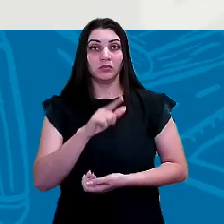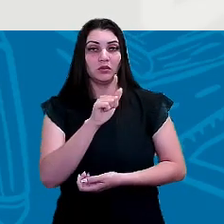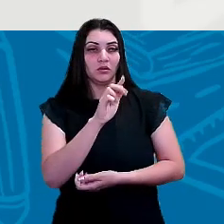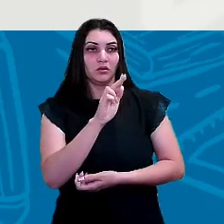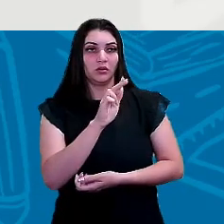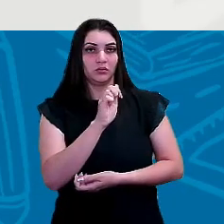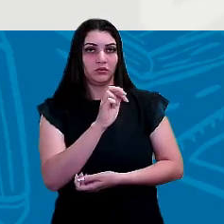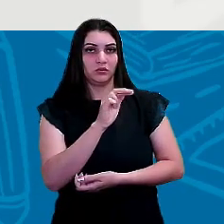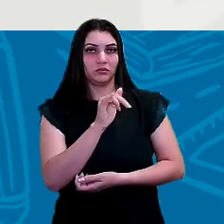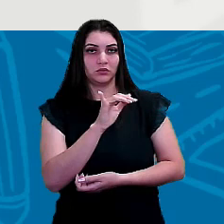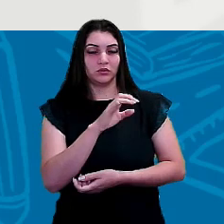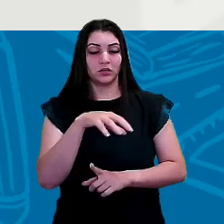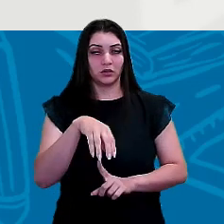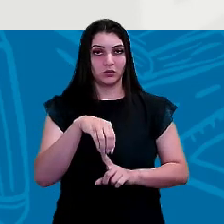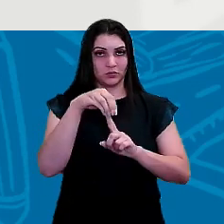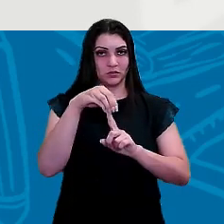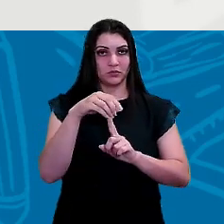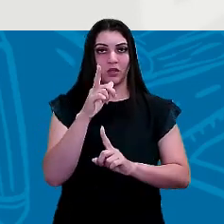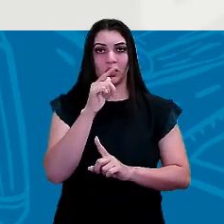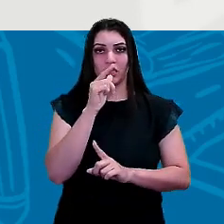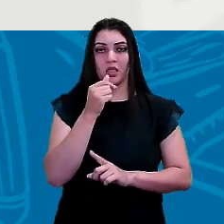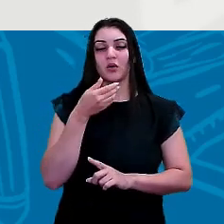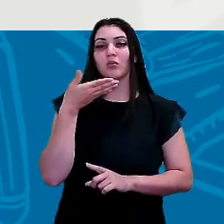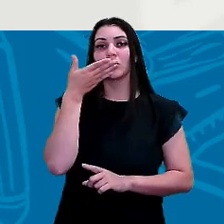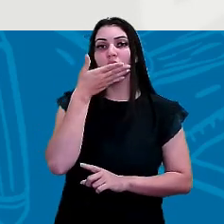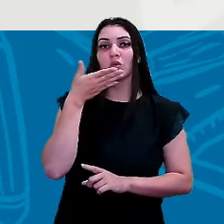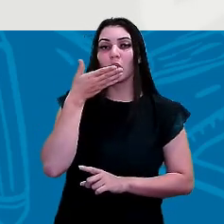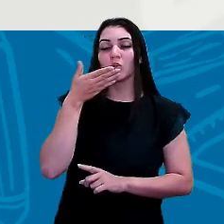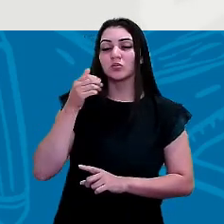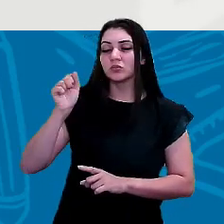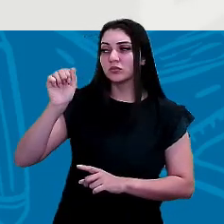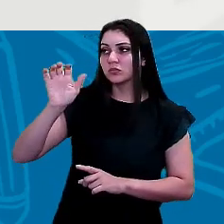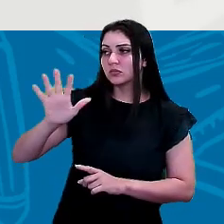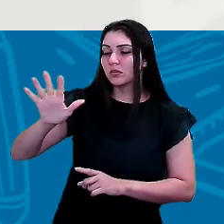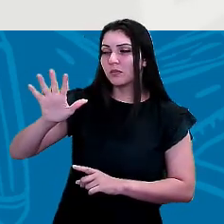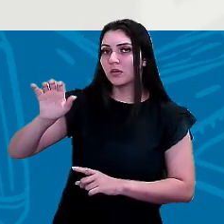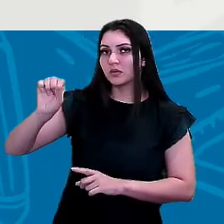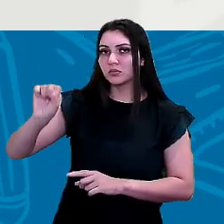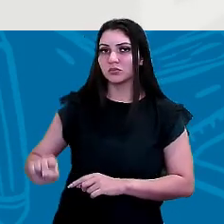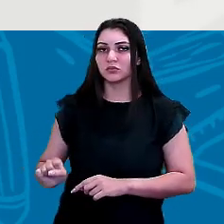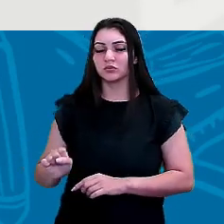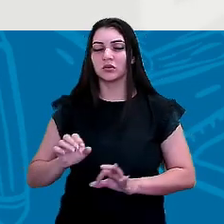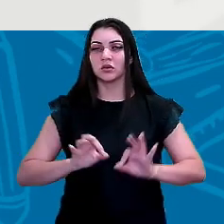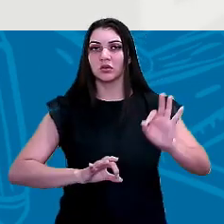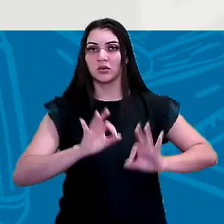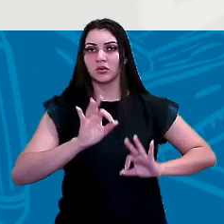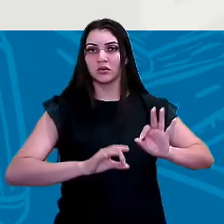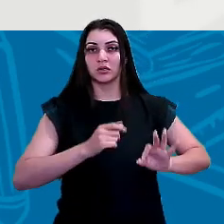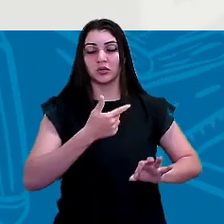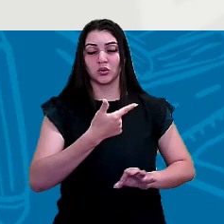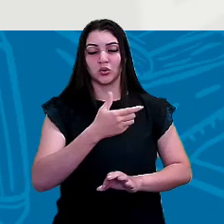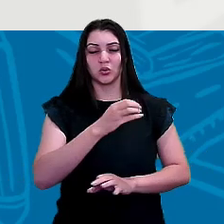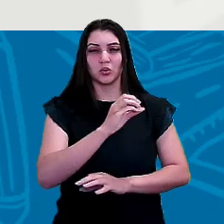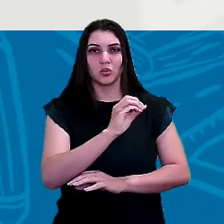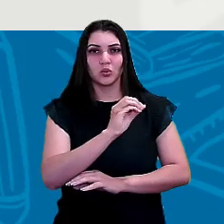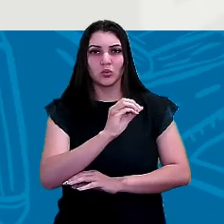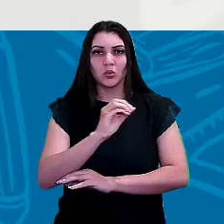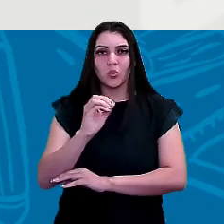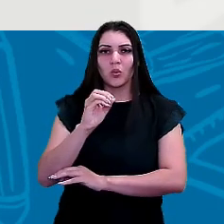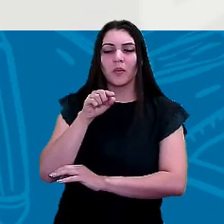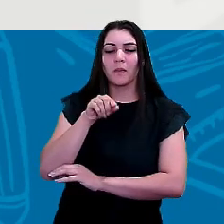principal manancial de água doce da América do Sul ele é formado entre 200 milhões e